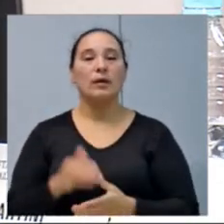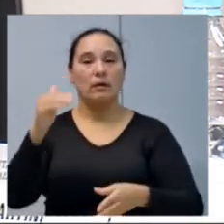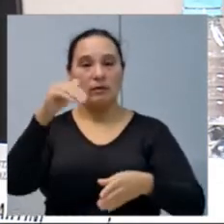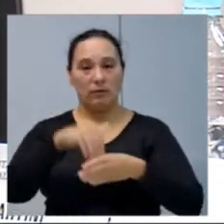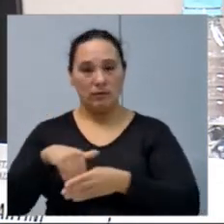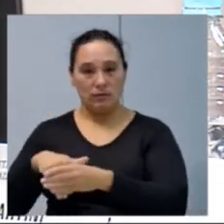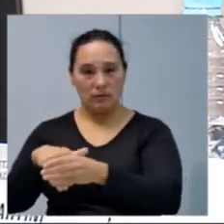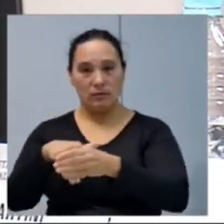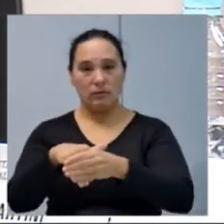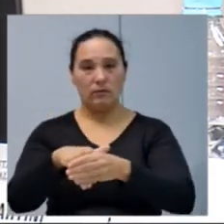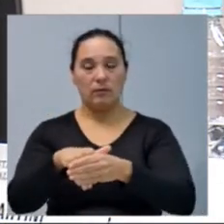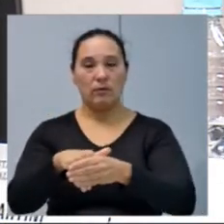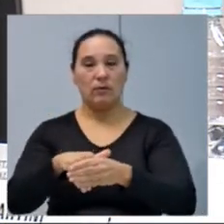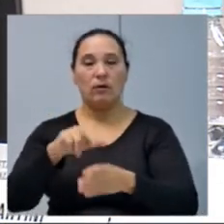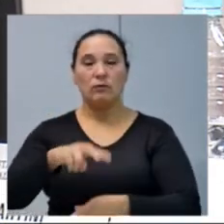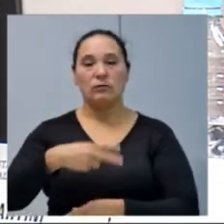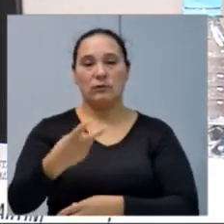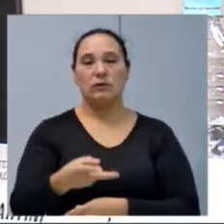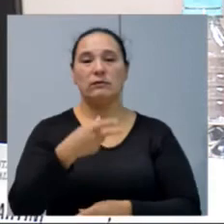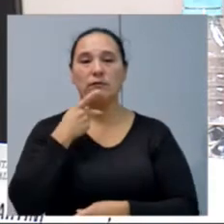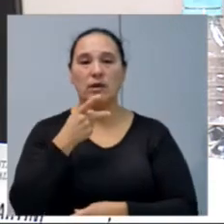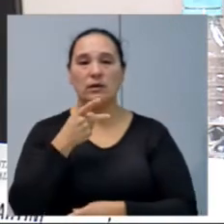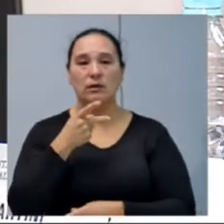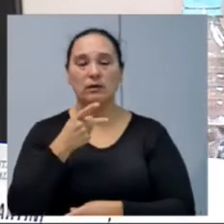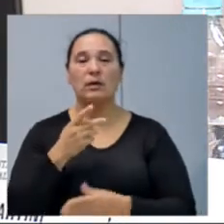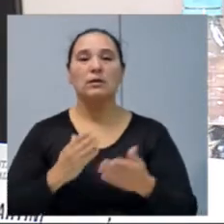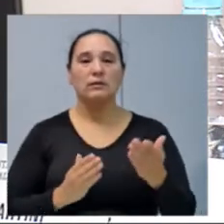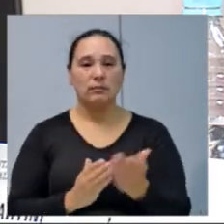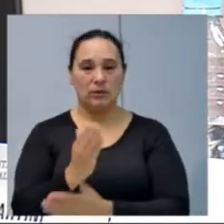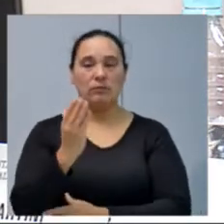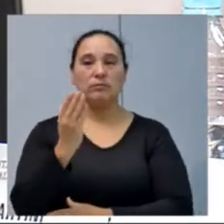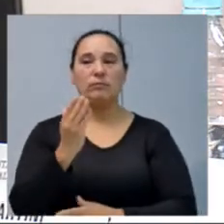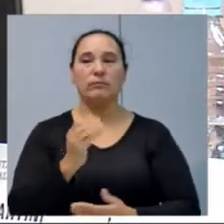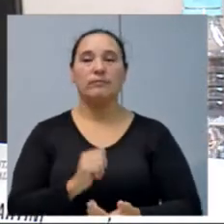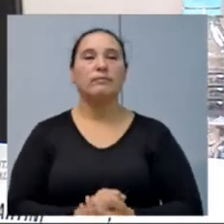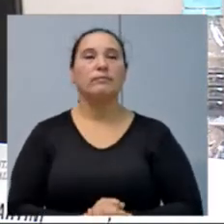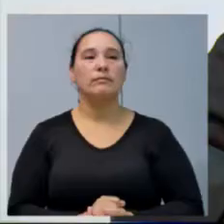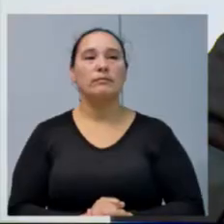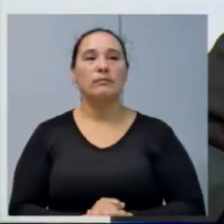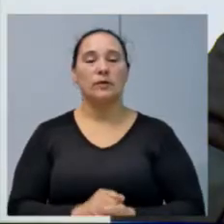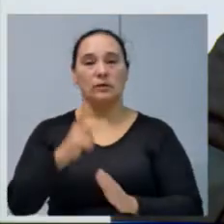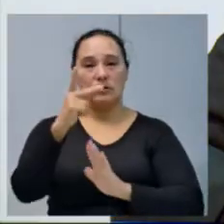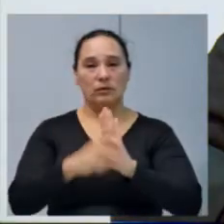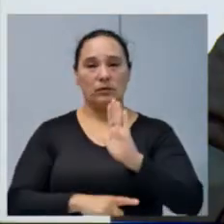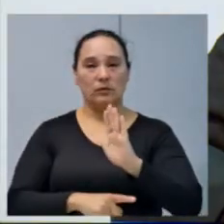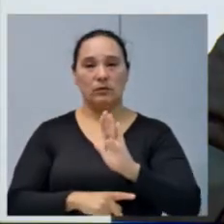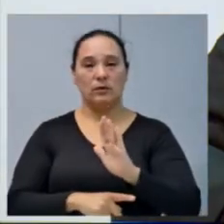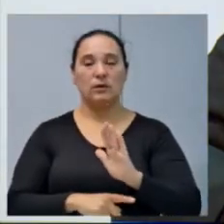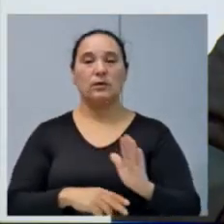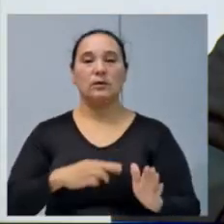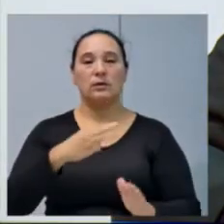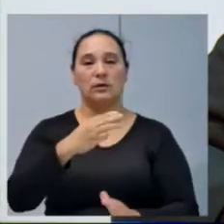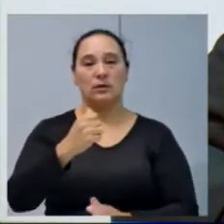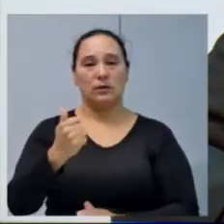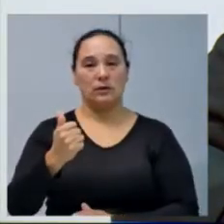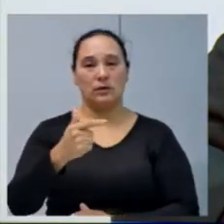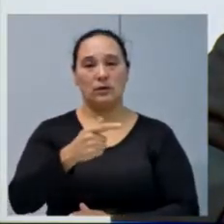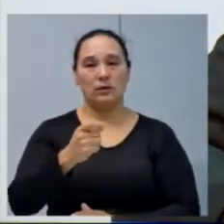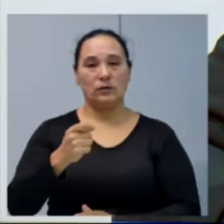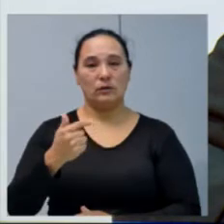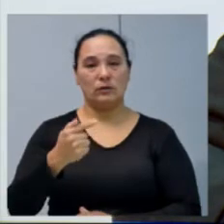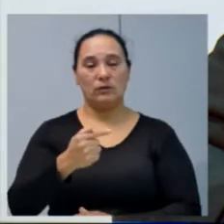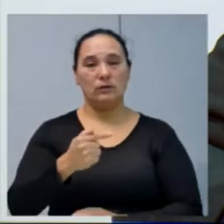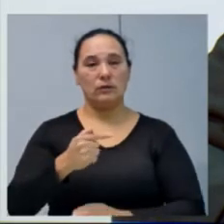votação. Os contrários se manifestem. Está aprovado por unanimidade. Projeto de lei nº M31, 2017, do